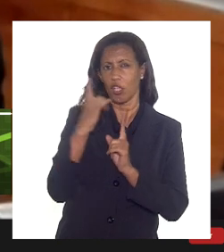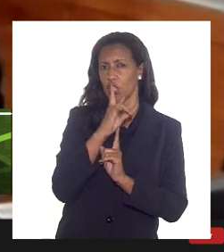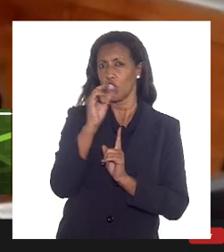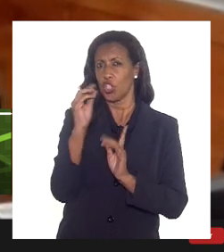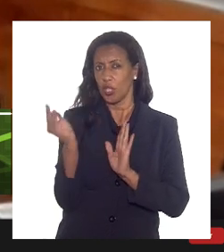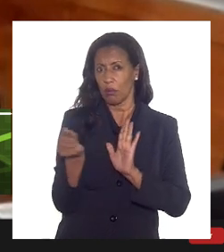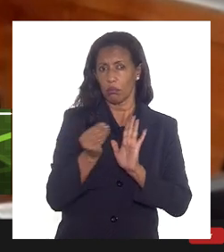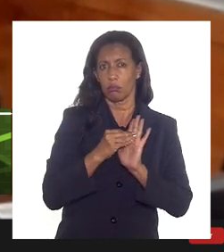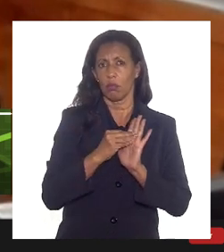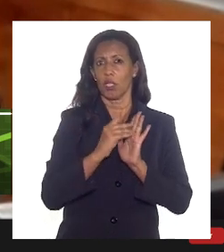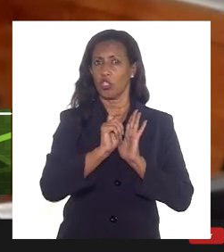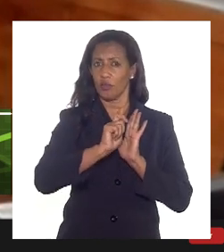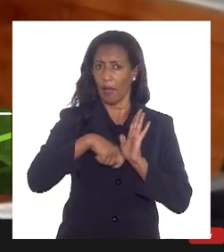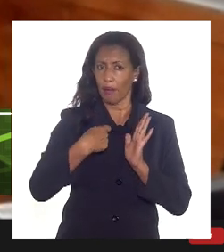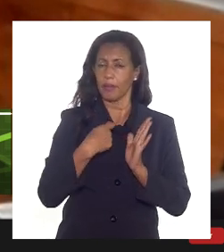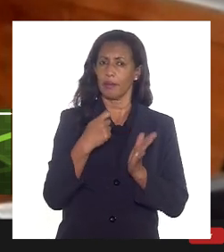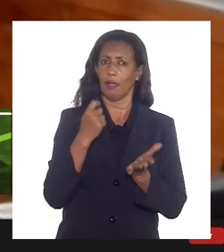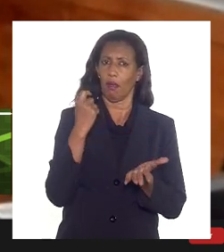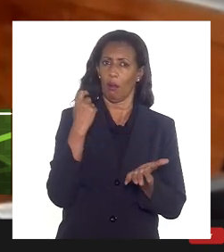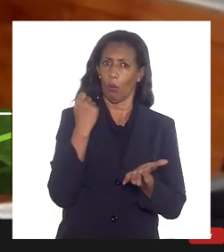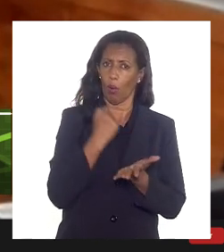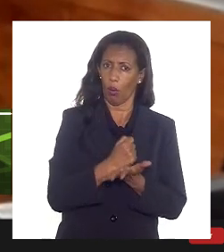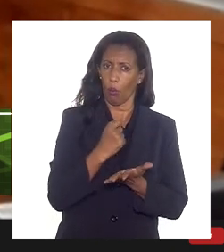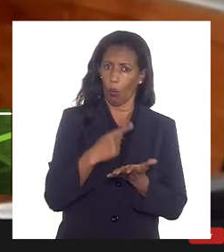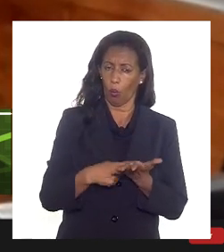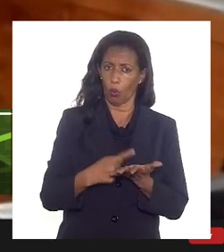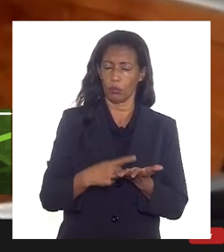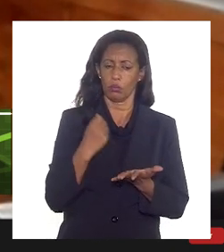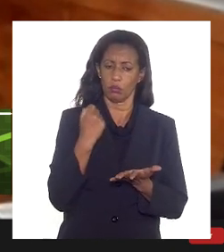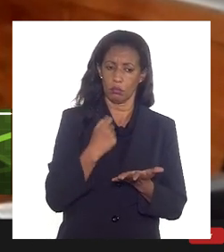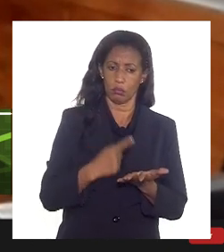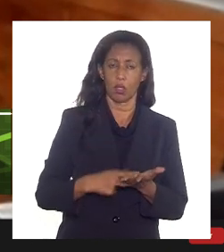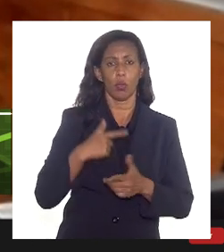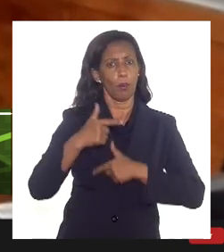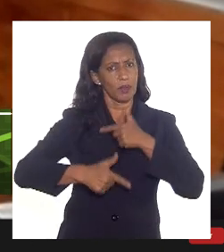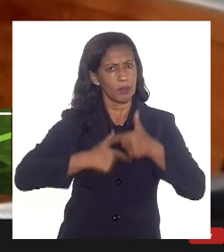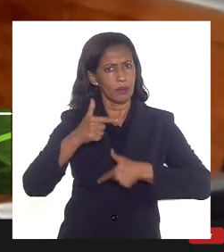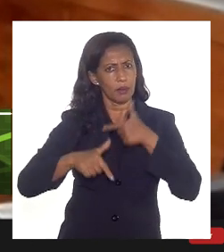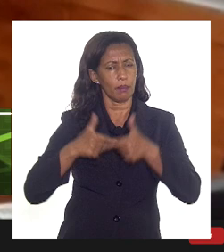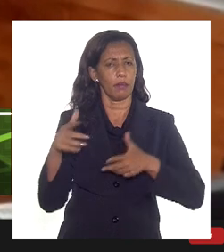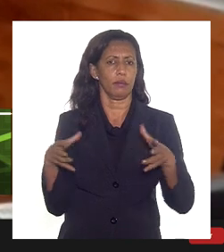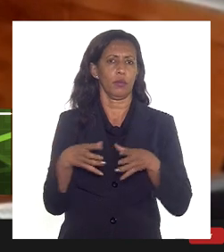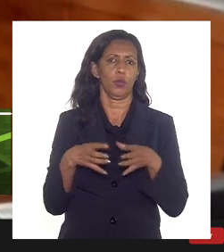gente vai assinar o acordo e começar a trabalhar em conjunto.